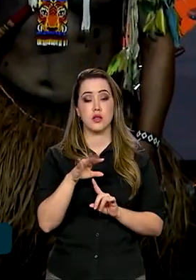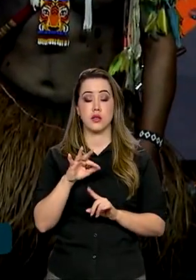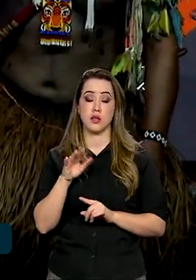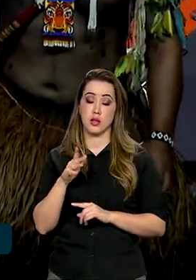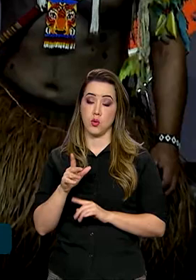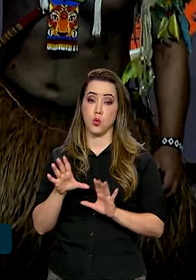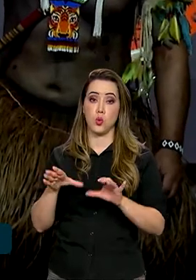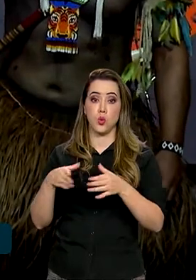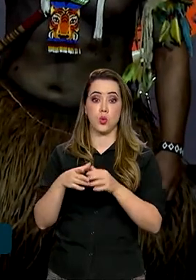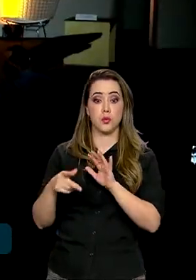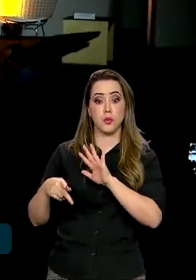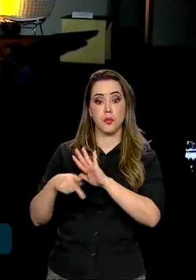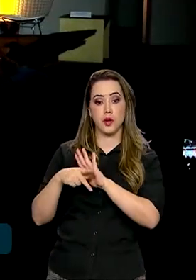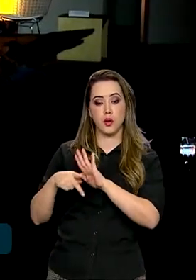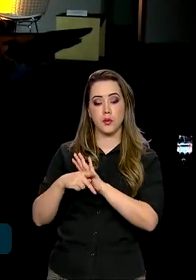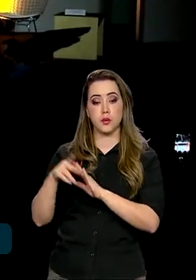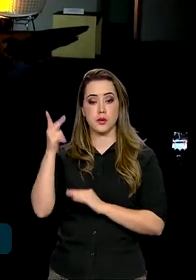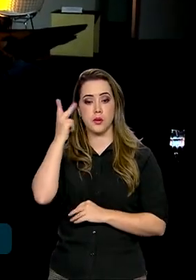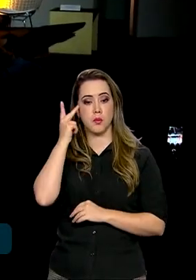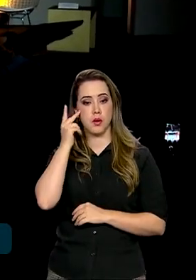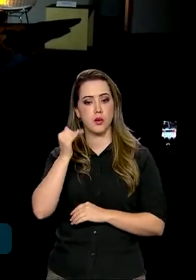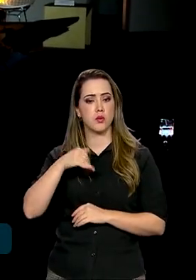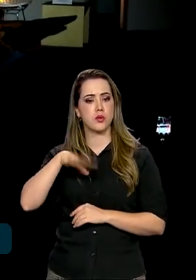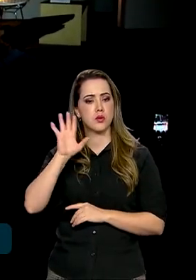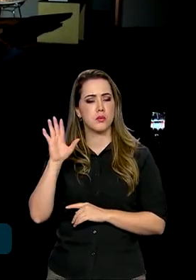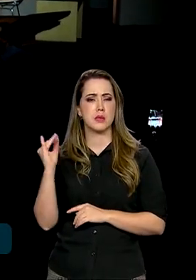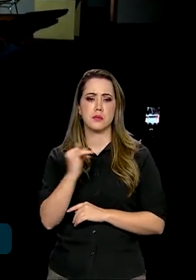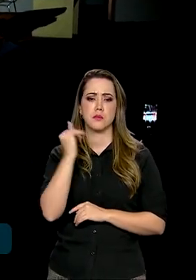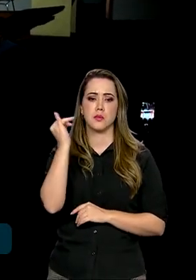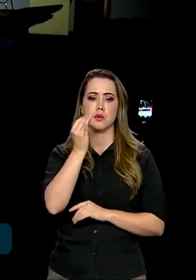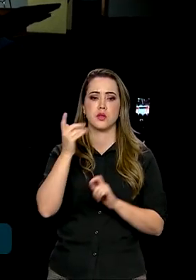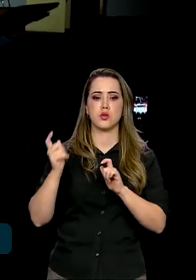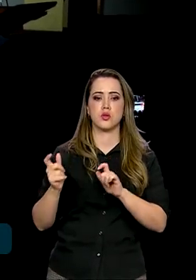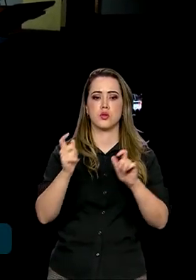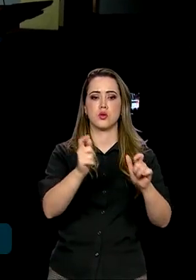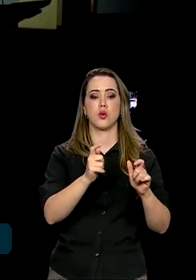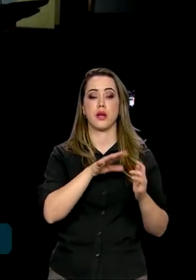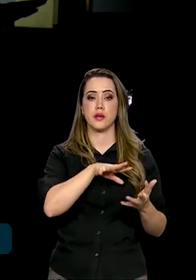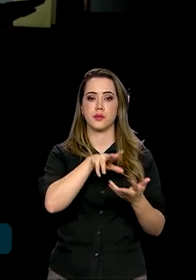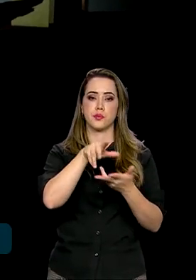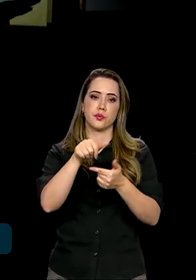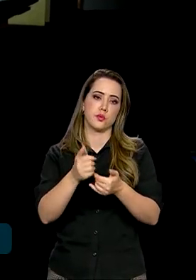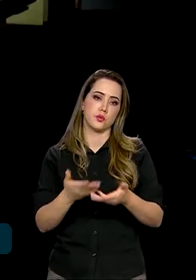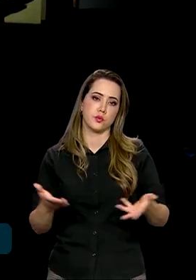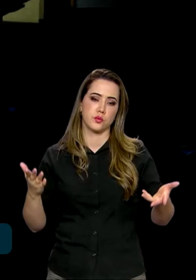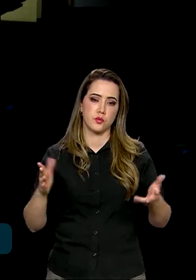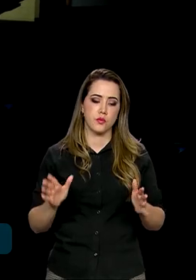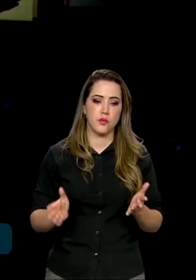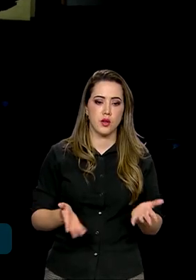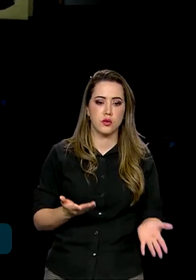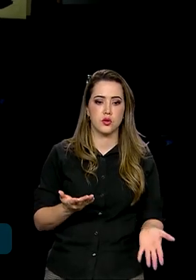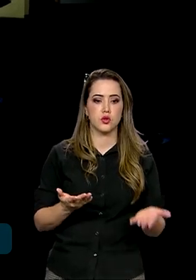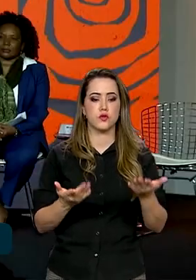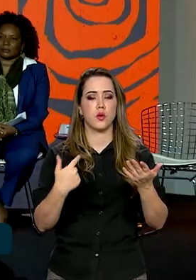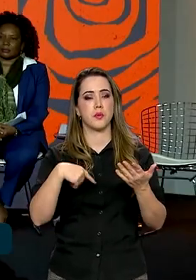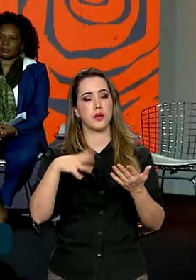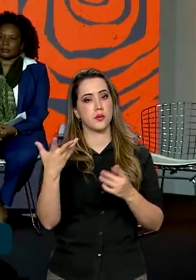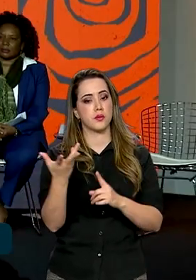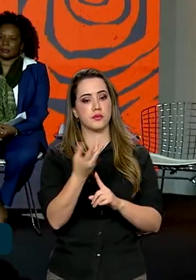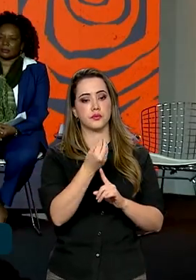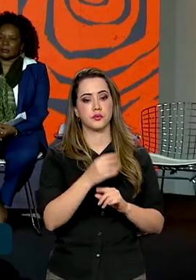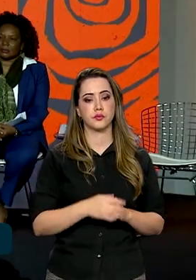Bienal de São Paulo, uma das mais influentes instituições internacionais de fomento à arte.